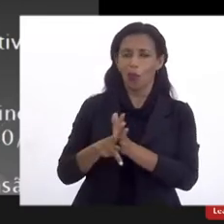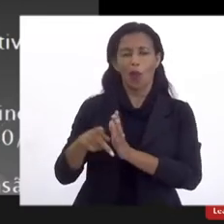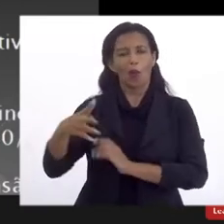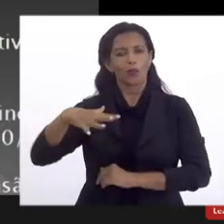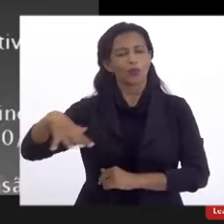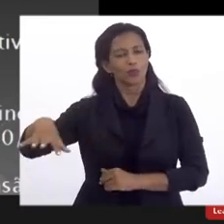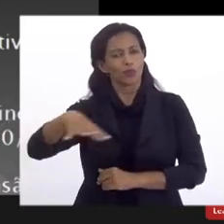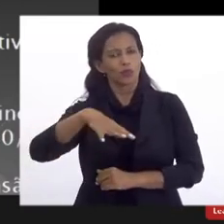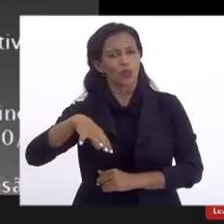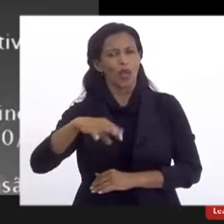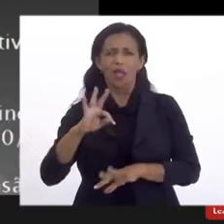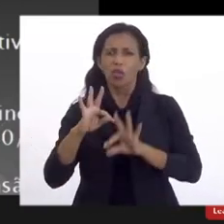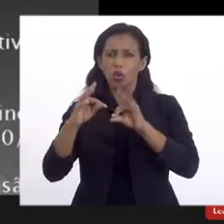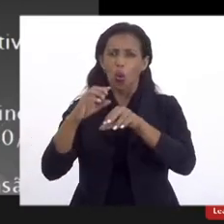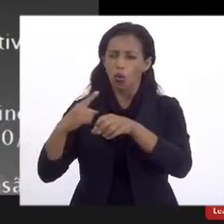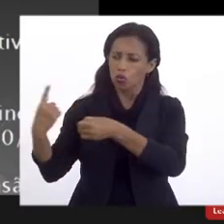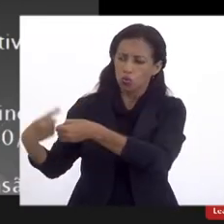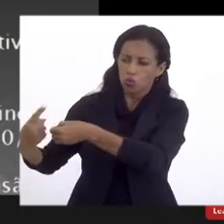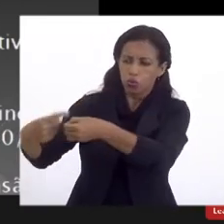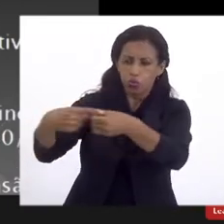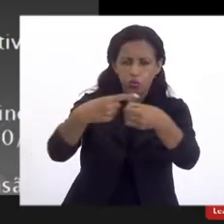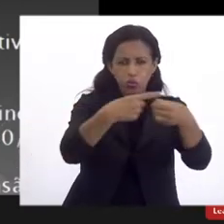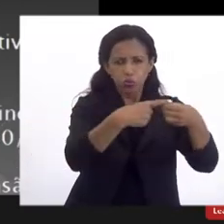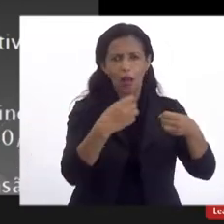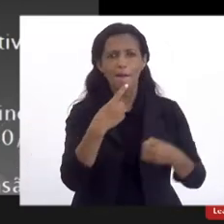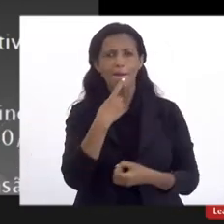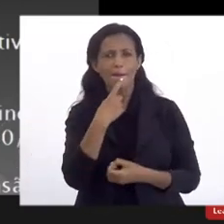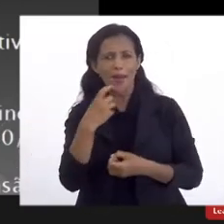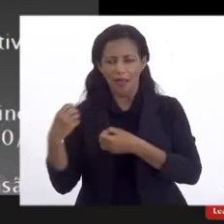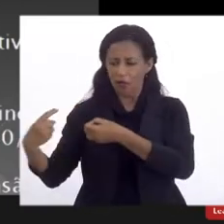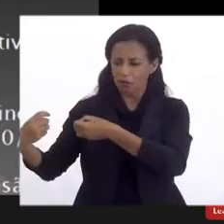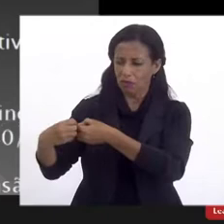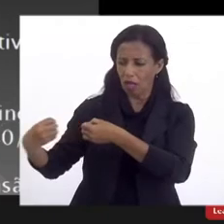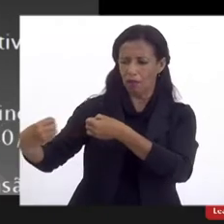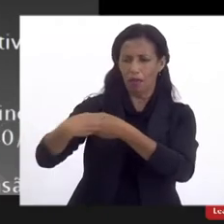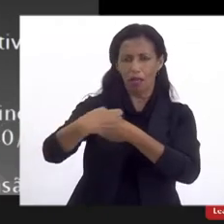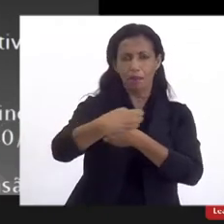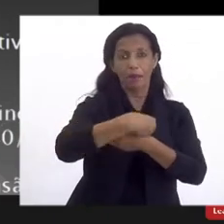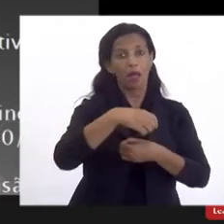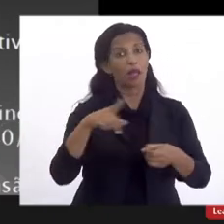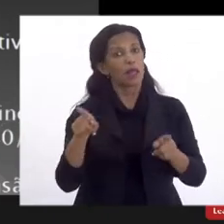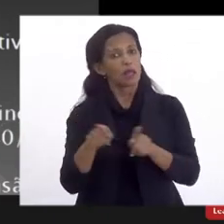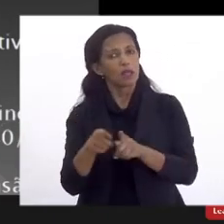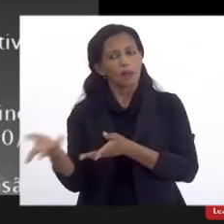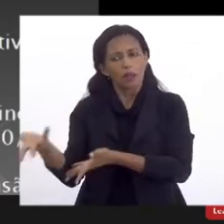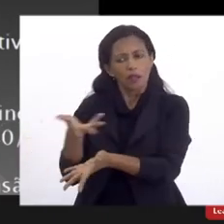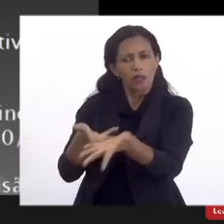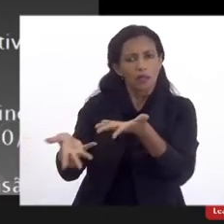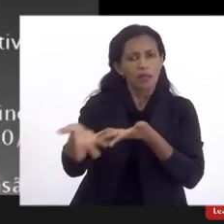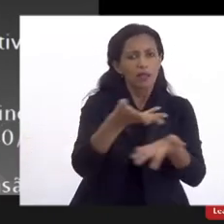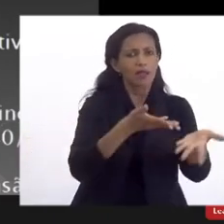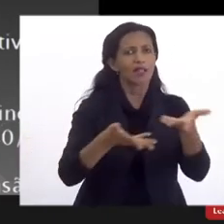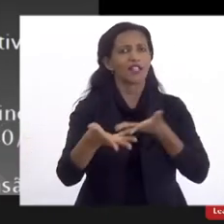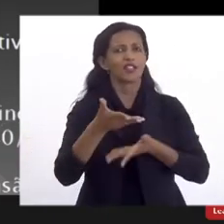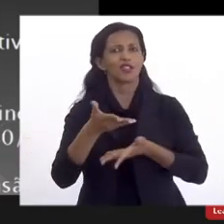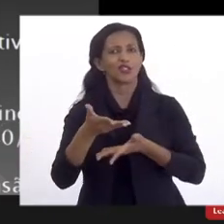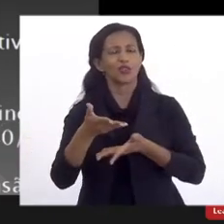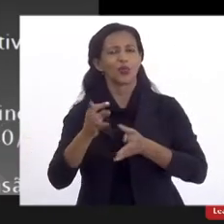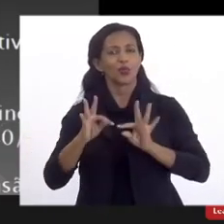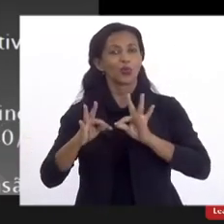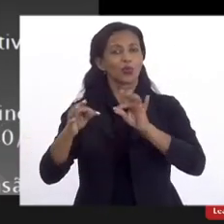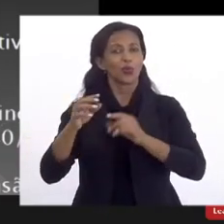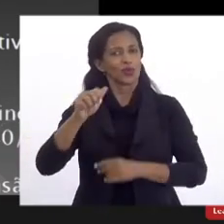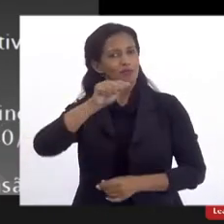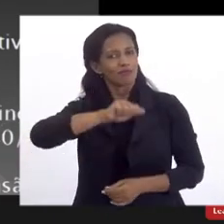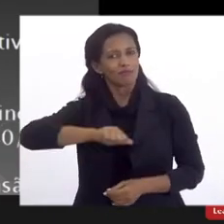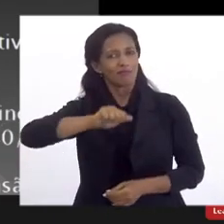né, e todos os bairros adjacentes, né, e, obviamente, também interagindo com toda a sociedade civil, que hoje